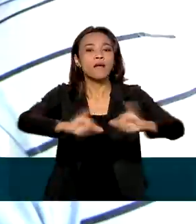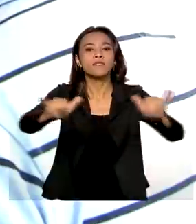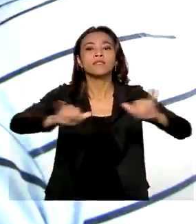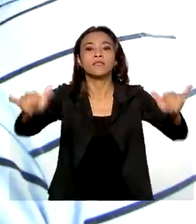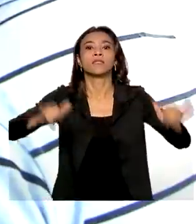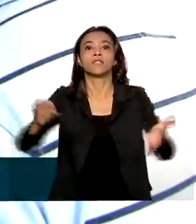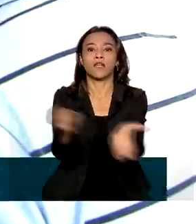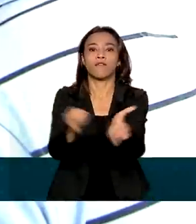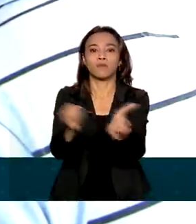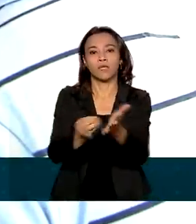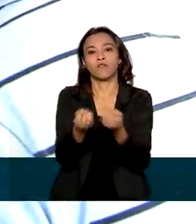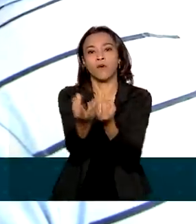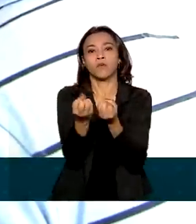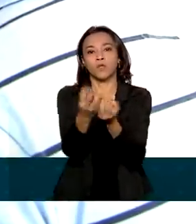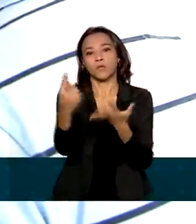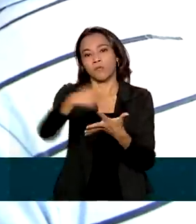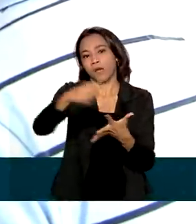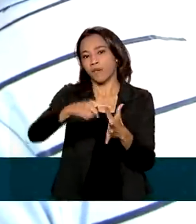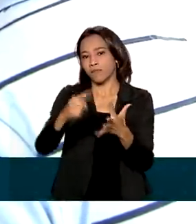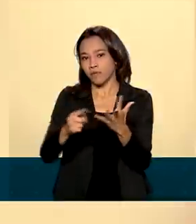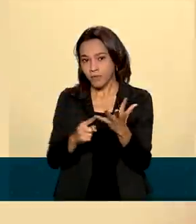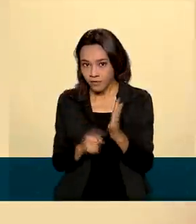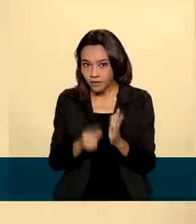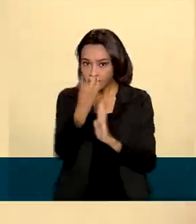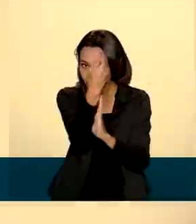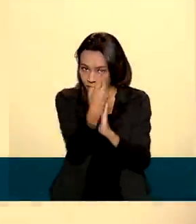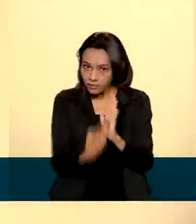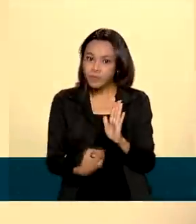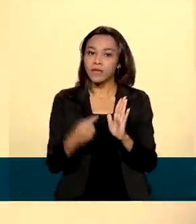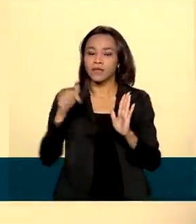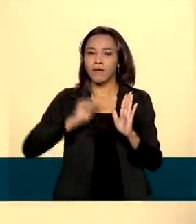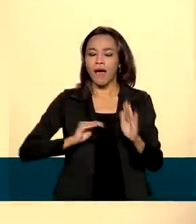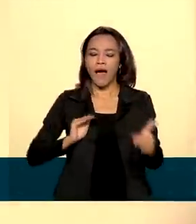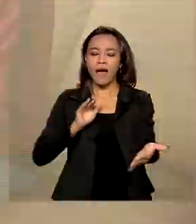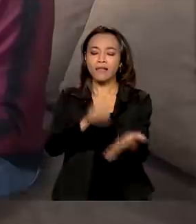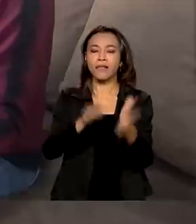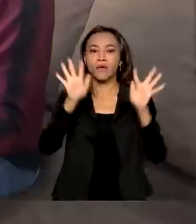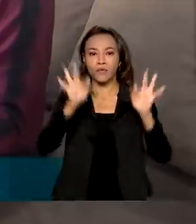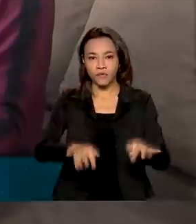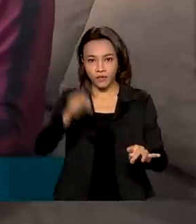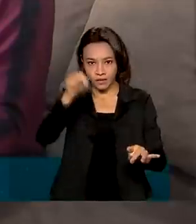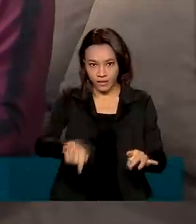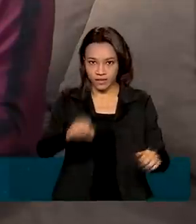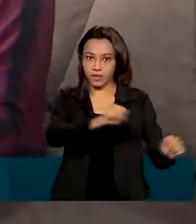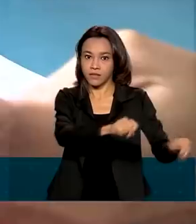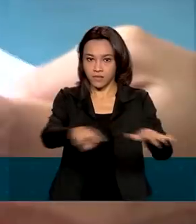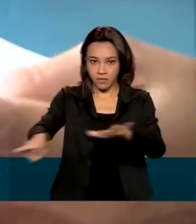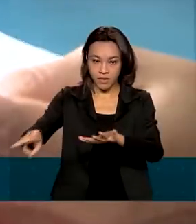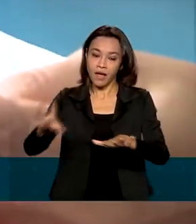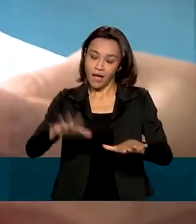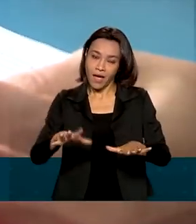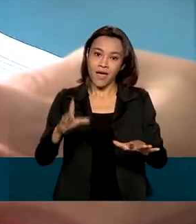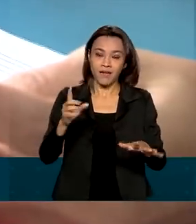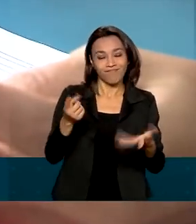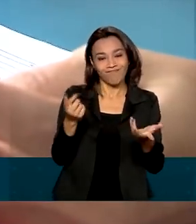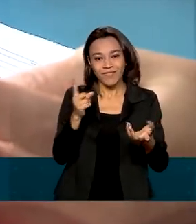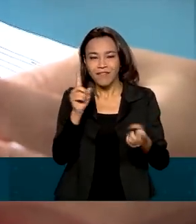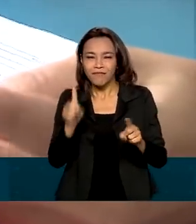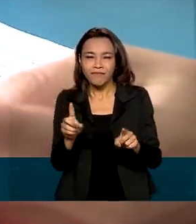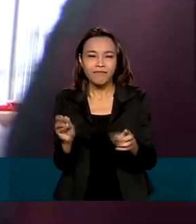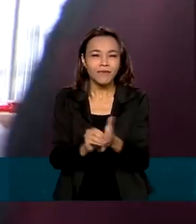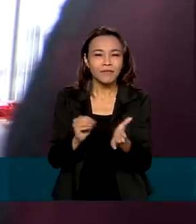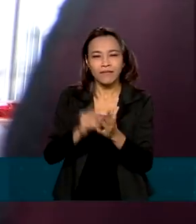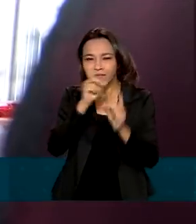declaração do Imposto de Renda 2021 até o final desta semana. São possíveis irregularidades ou